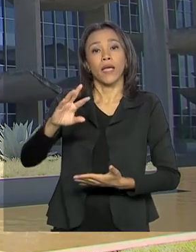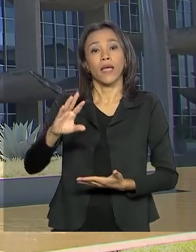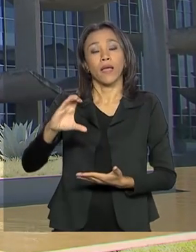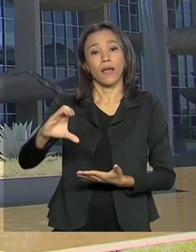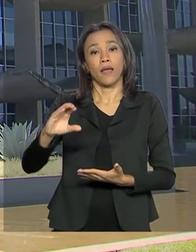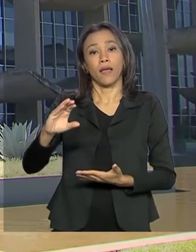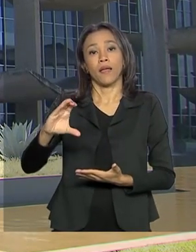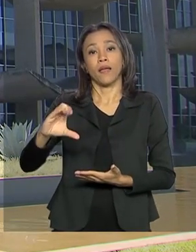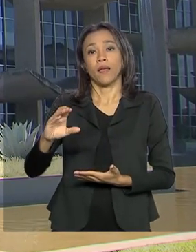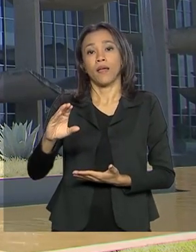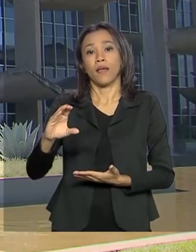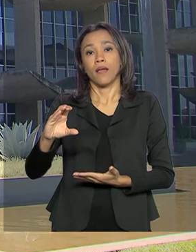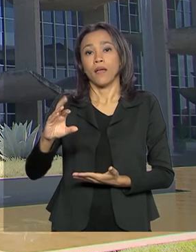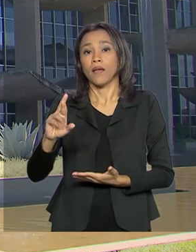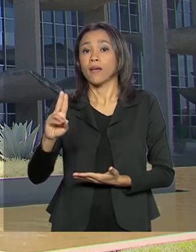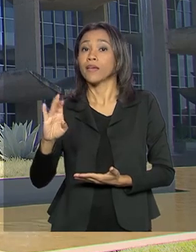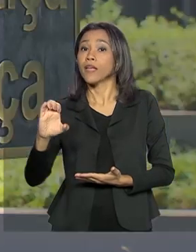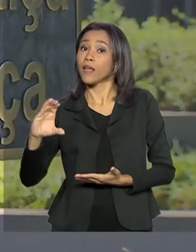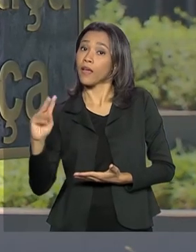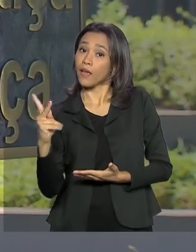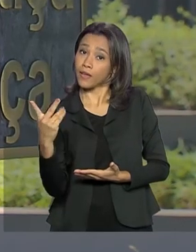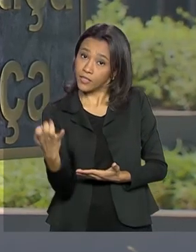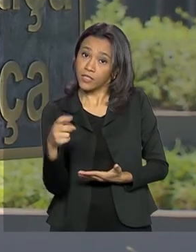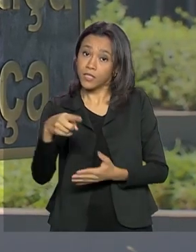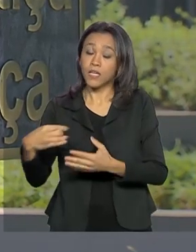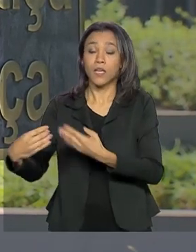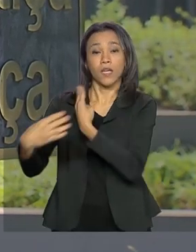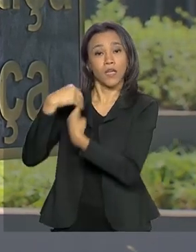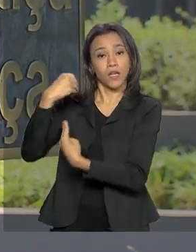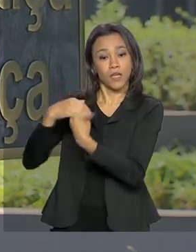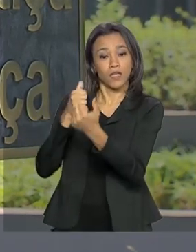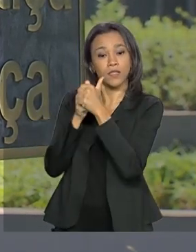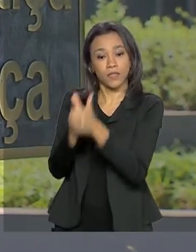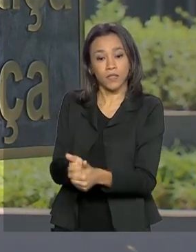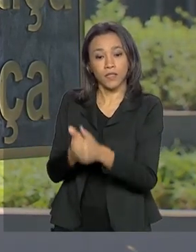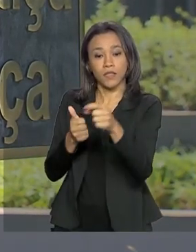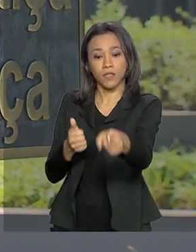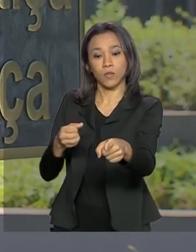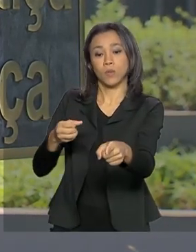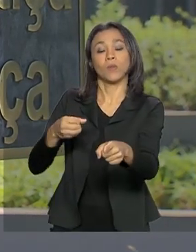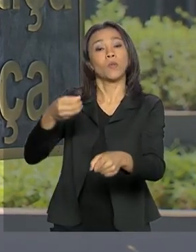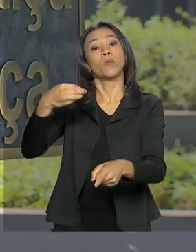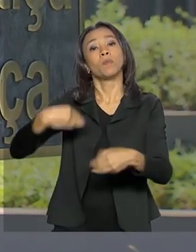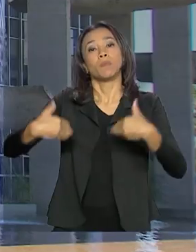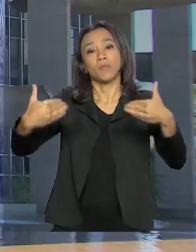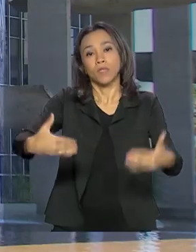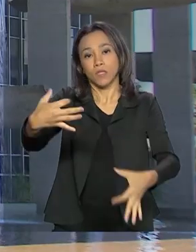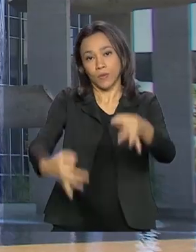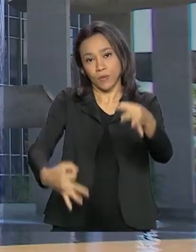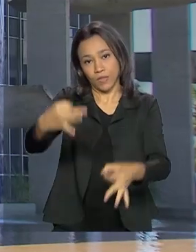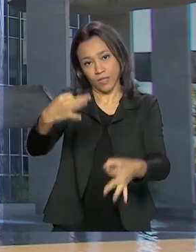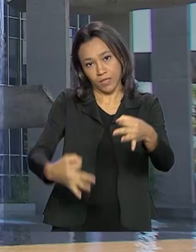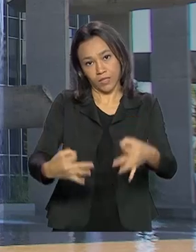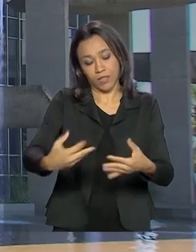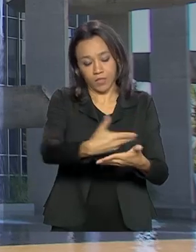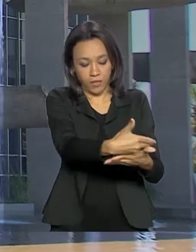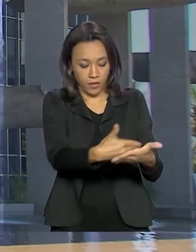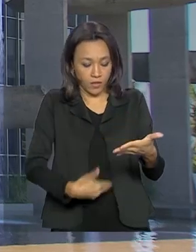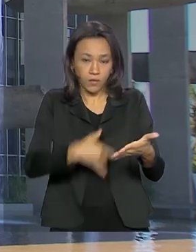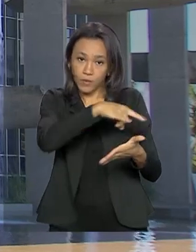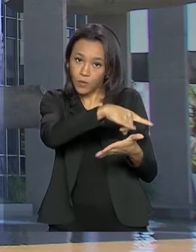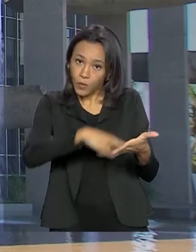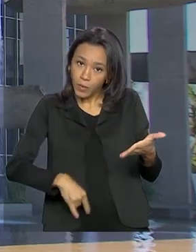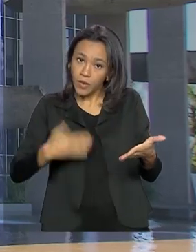da Secretaria Nacional do Consumidor do Ministério da Justiça. O órgão divulgou uma nota técnica com